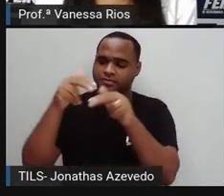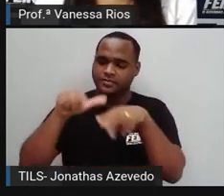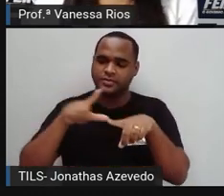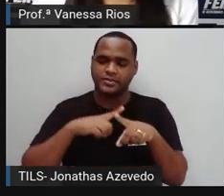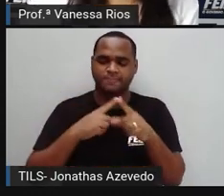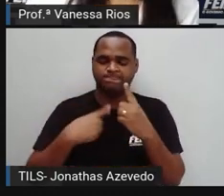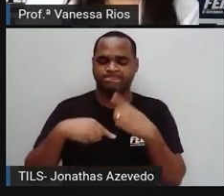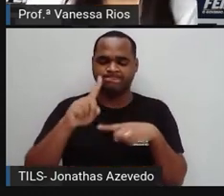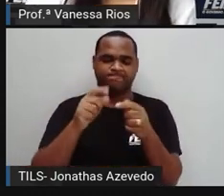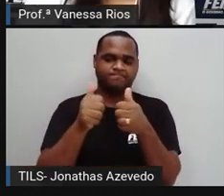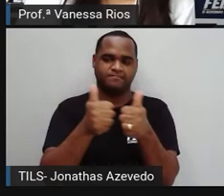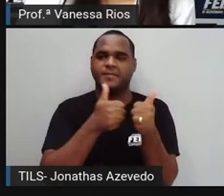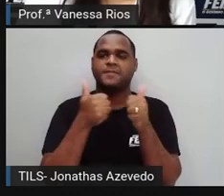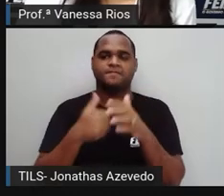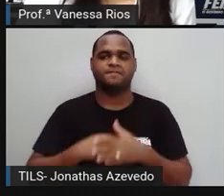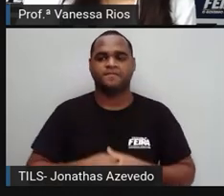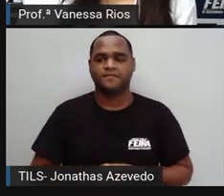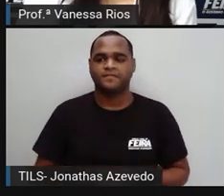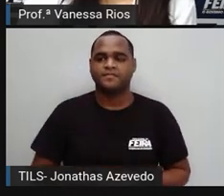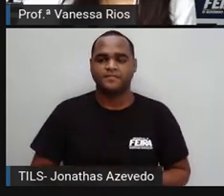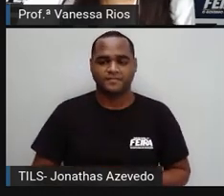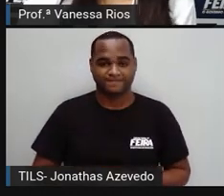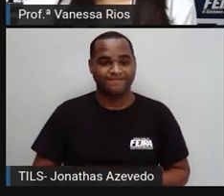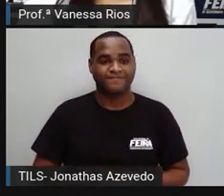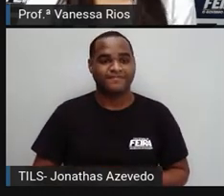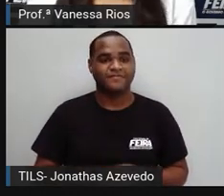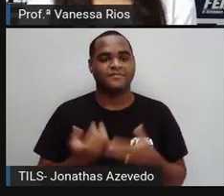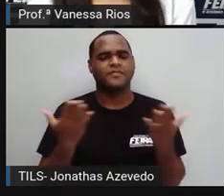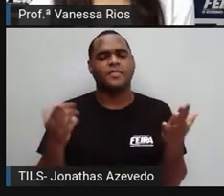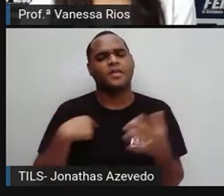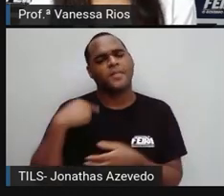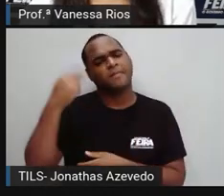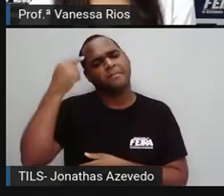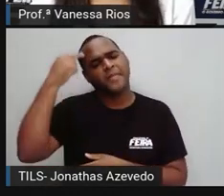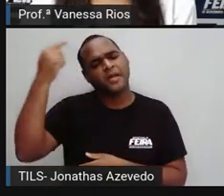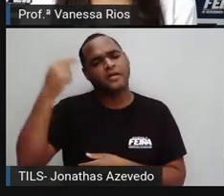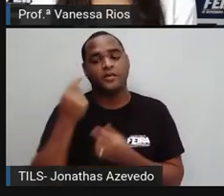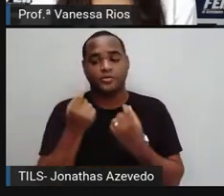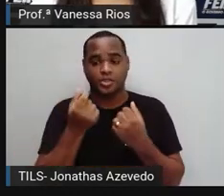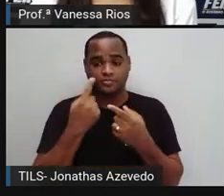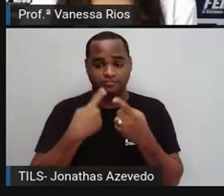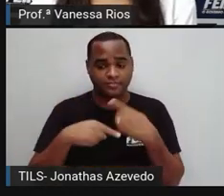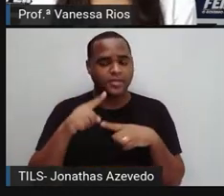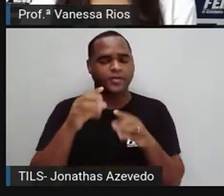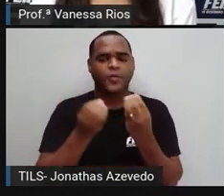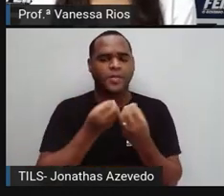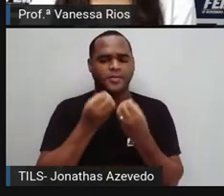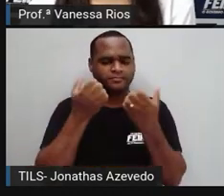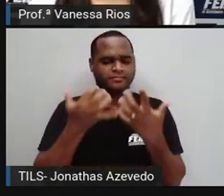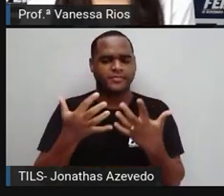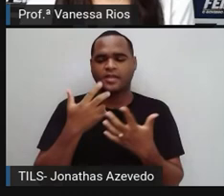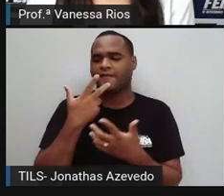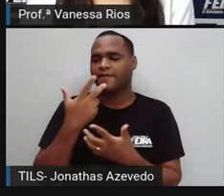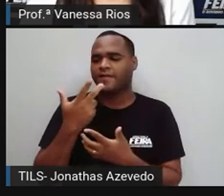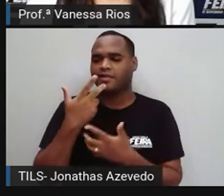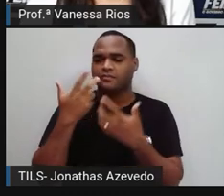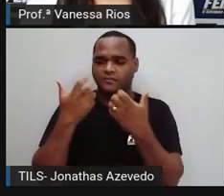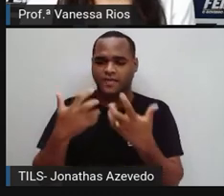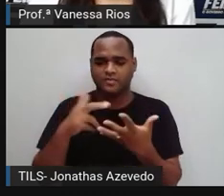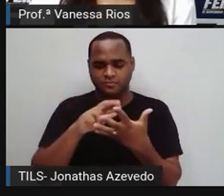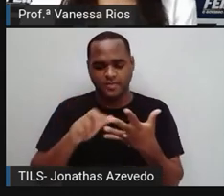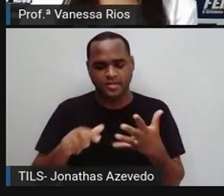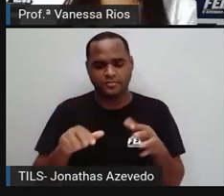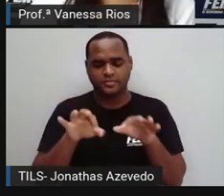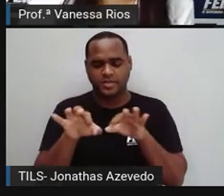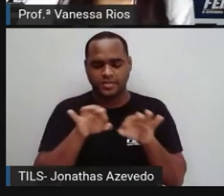empreendedorismo. Mas aí, quando a gente fala em empreender, gente pode também falar sobre os artesanatos.